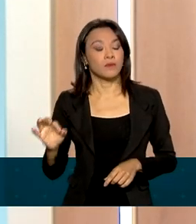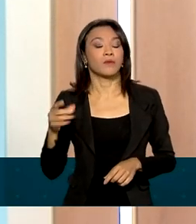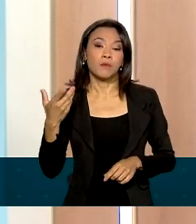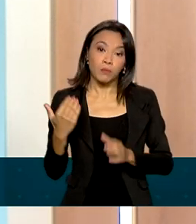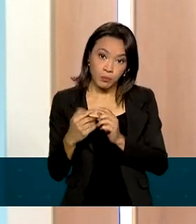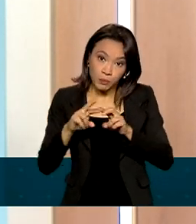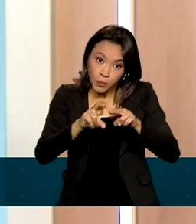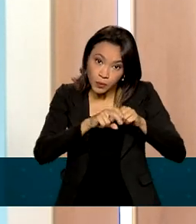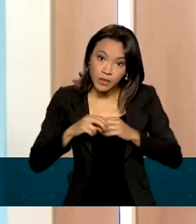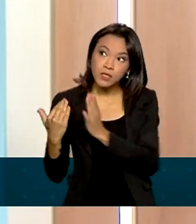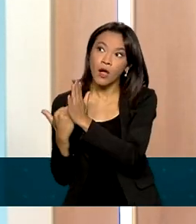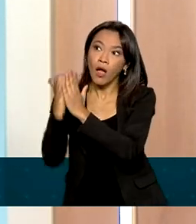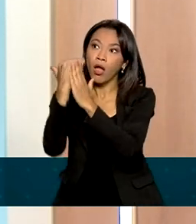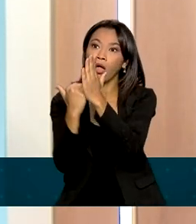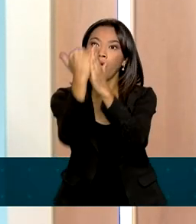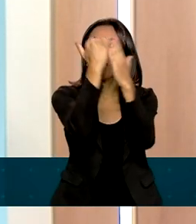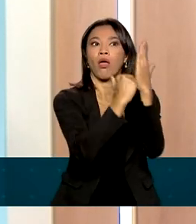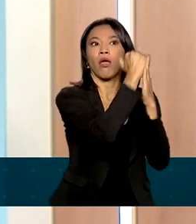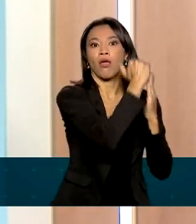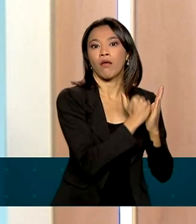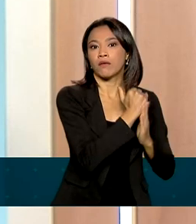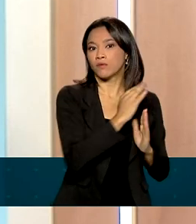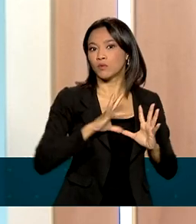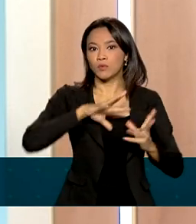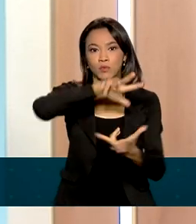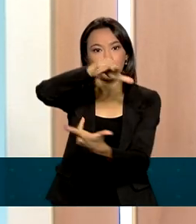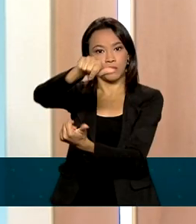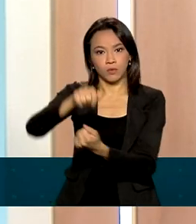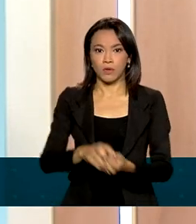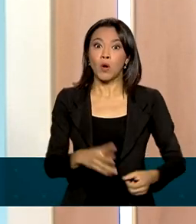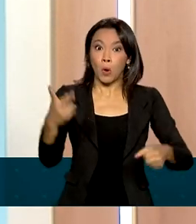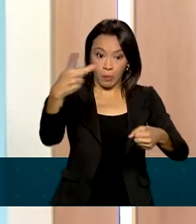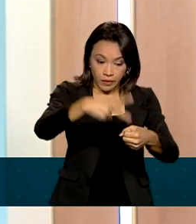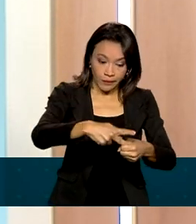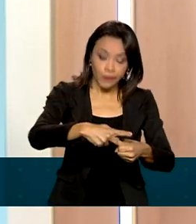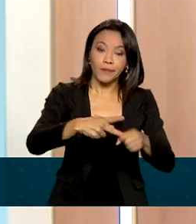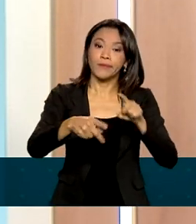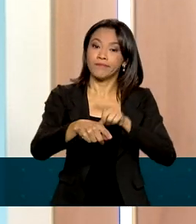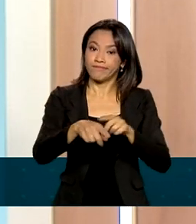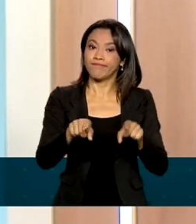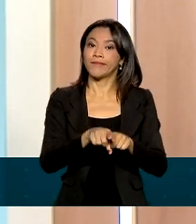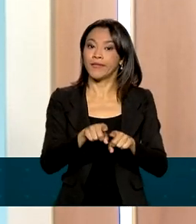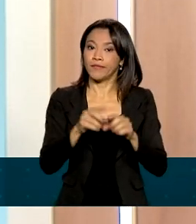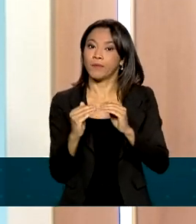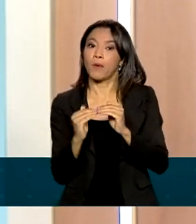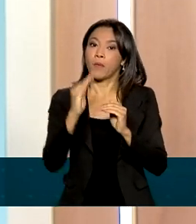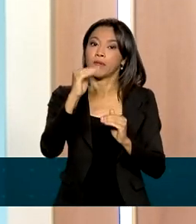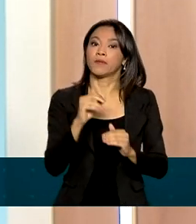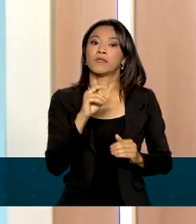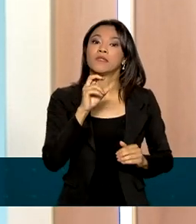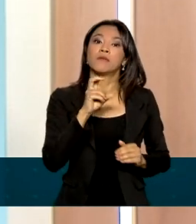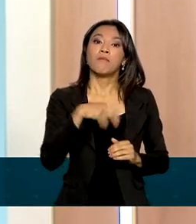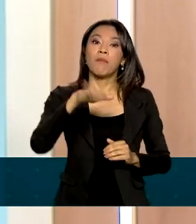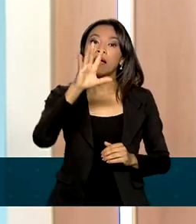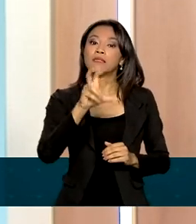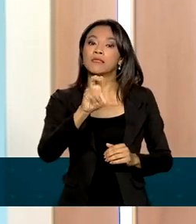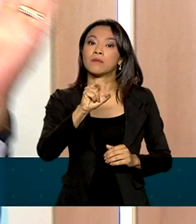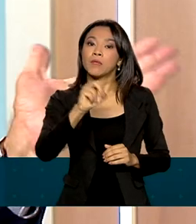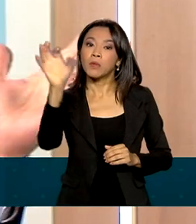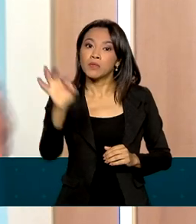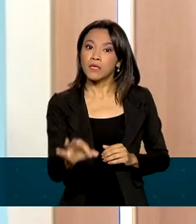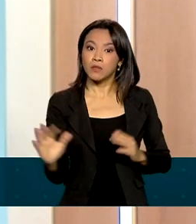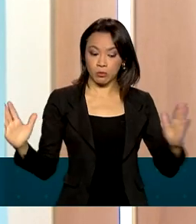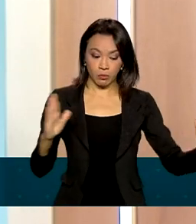preços subiram no mundo todo. O preço do petróleo também não ajudou com o crescimento de mais de 50% em apenas um ano.